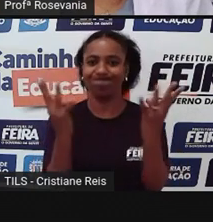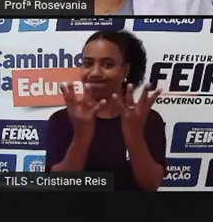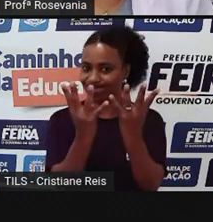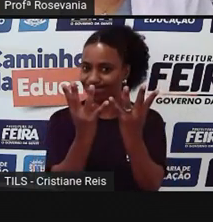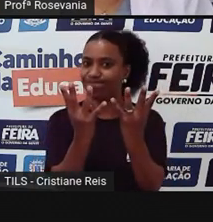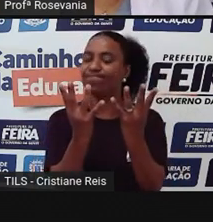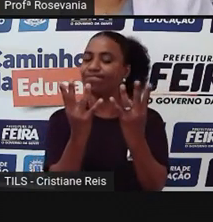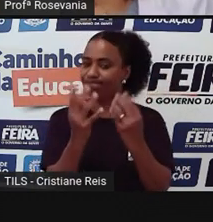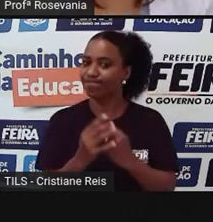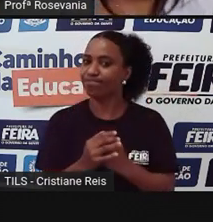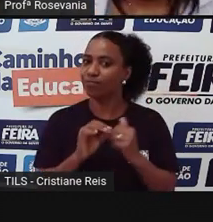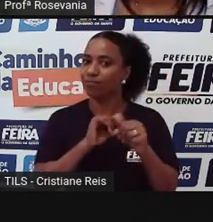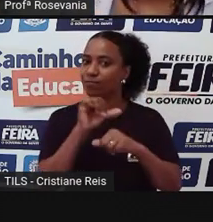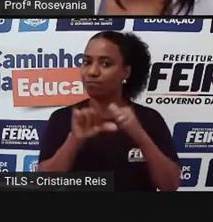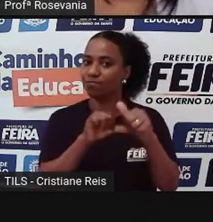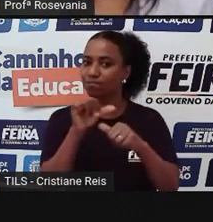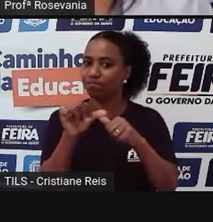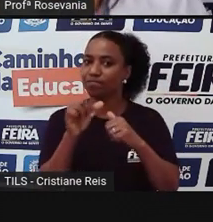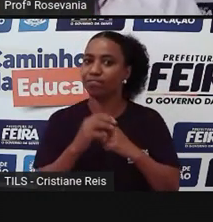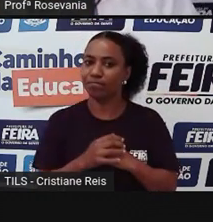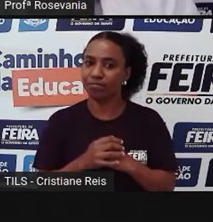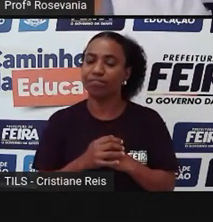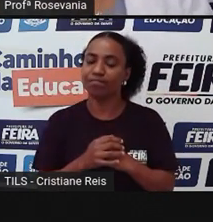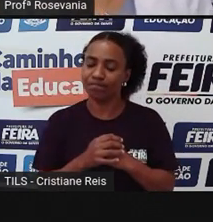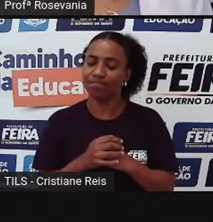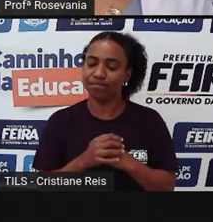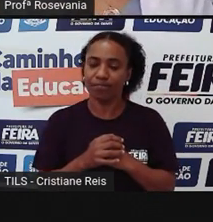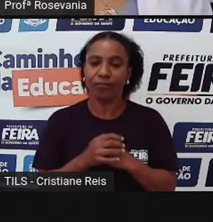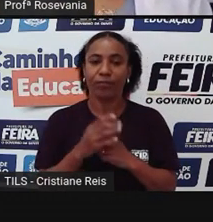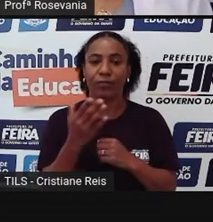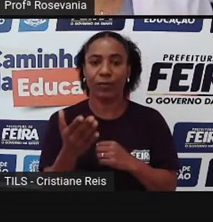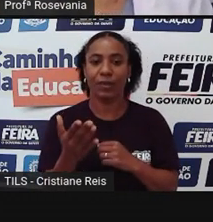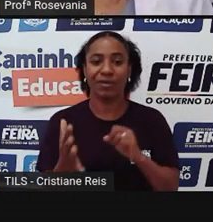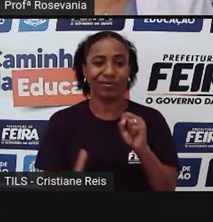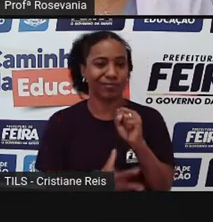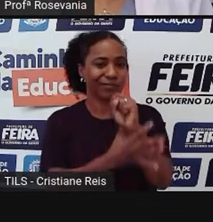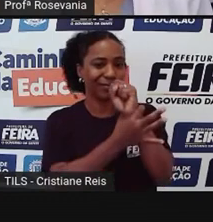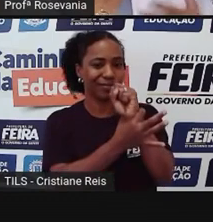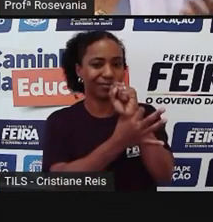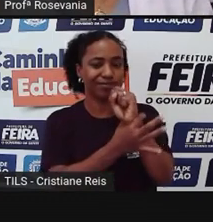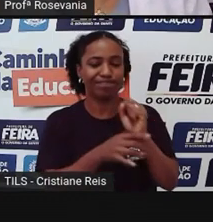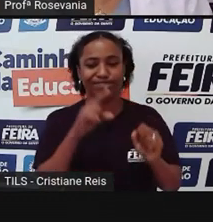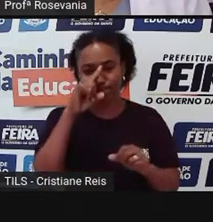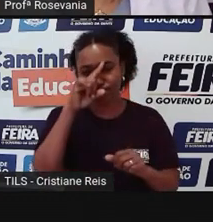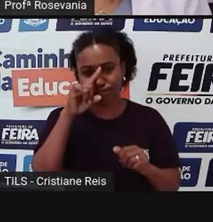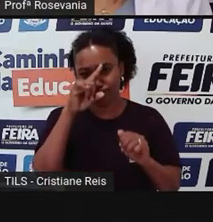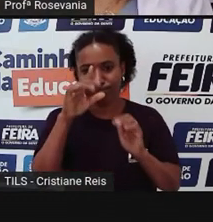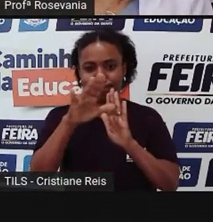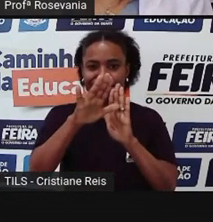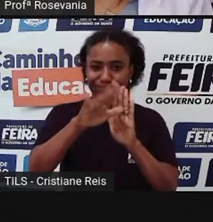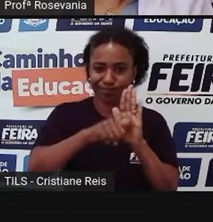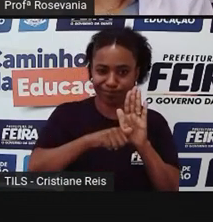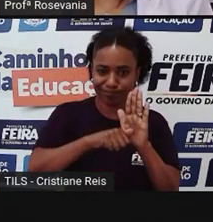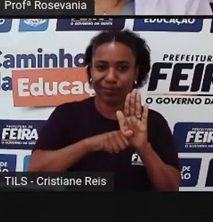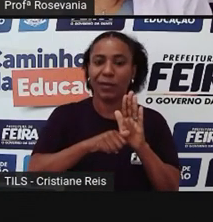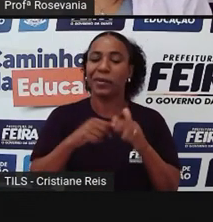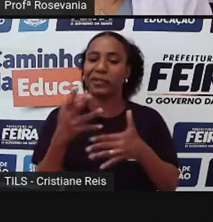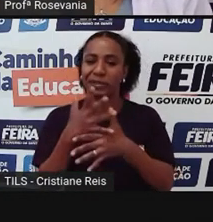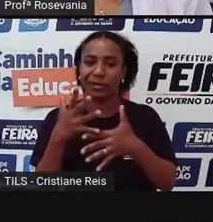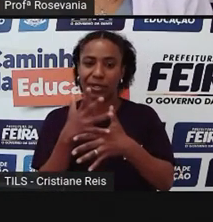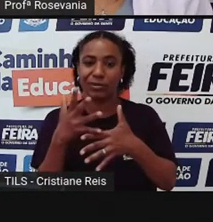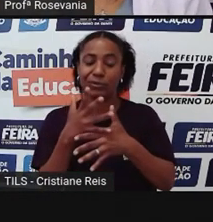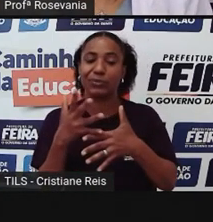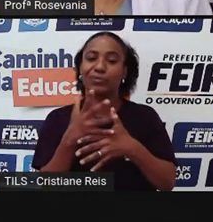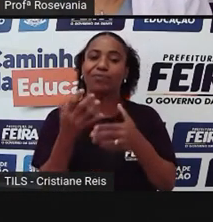grade neles, né, justamente por conta da questão da segurança que também, à medida que a cidade foi crescendo,